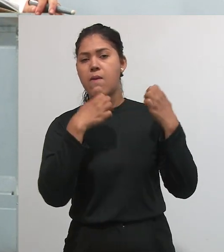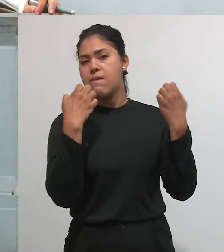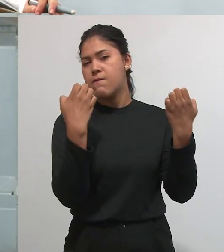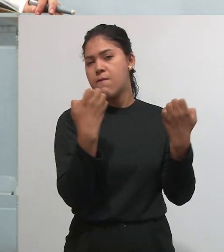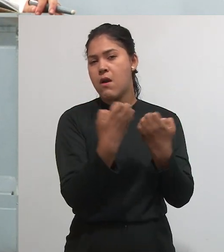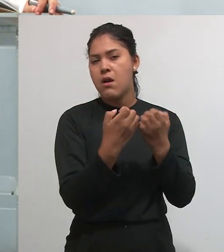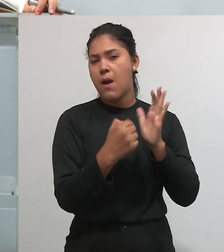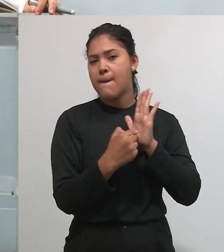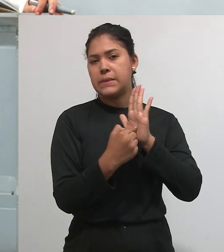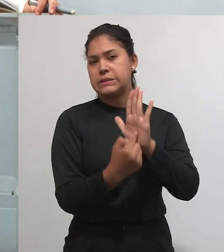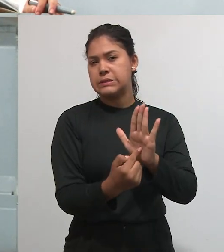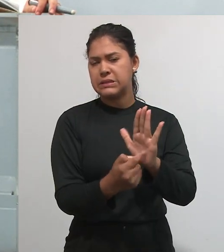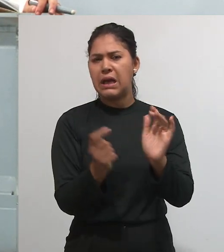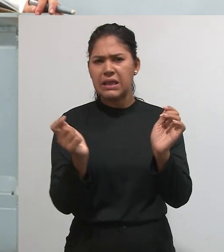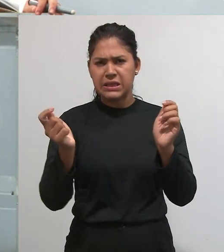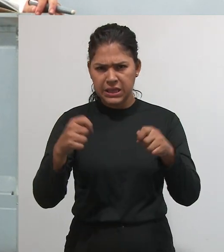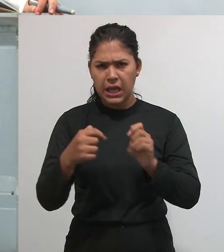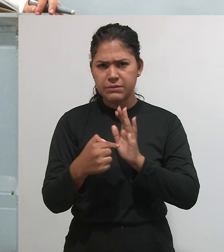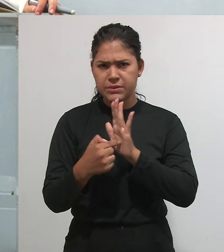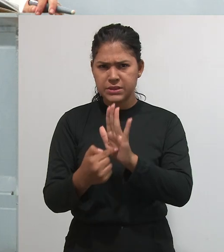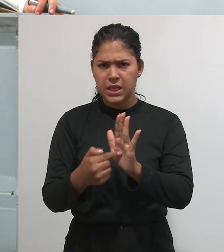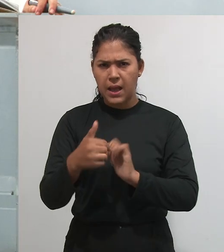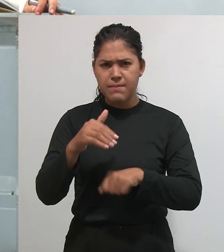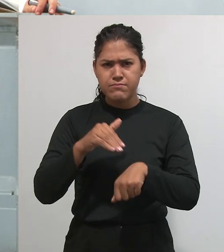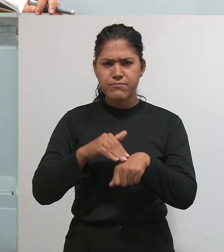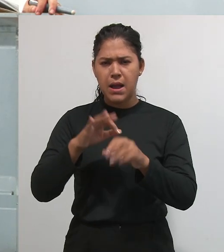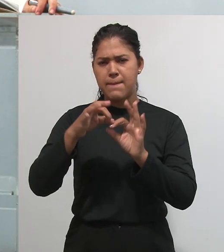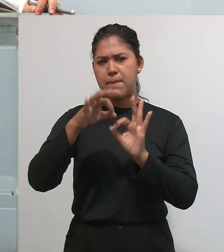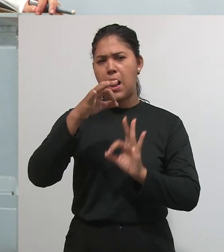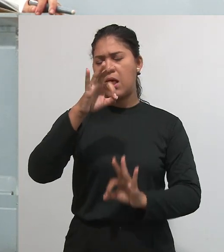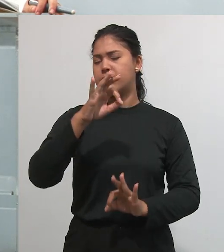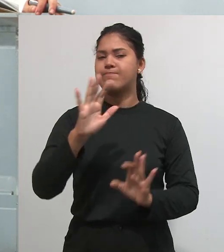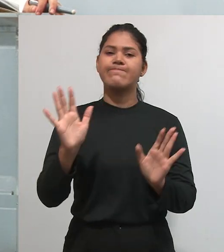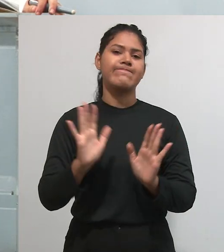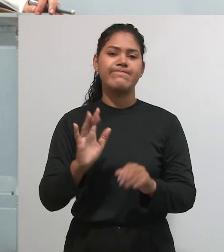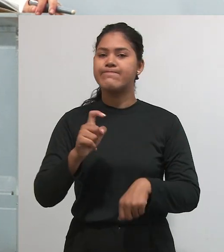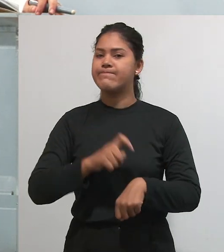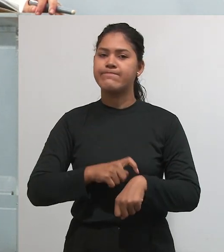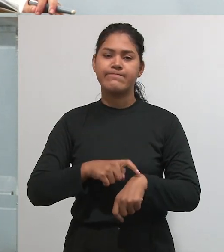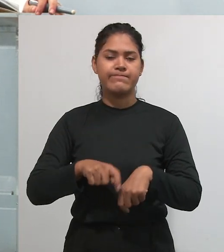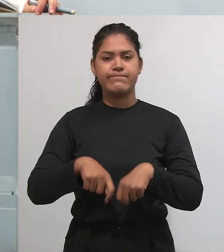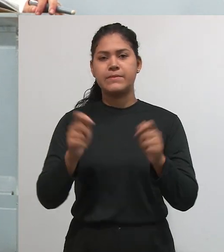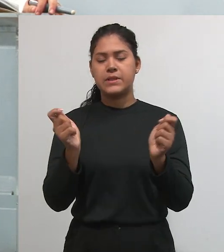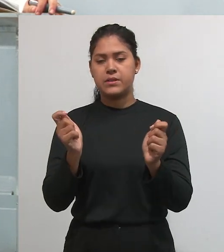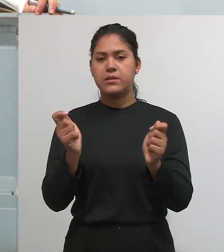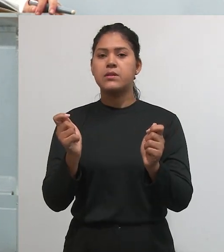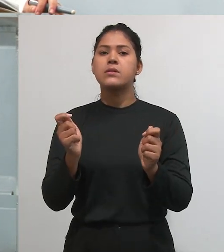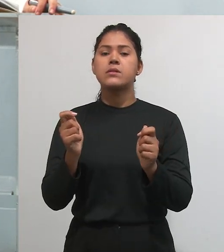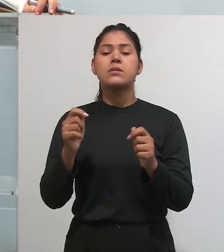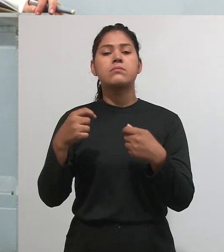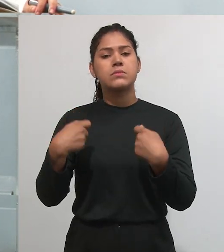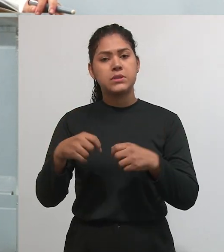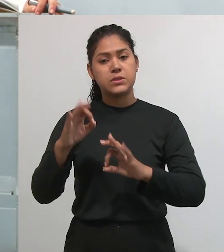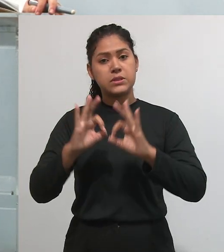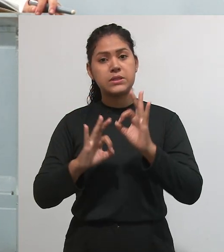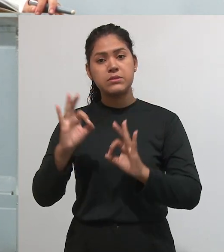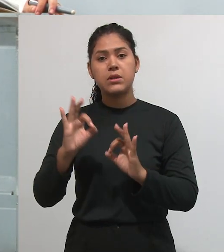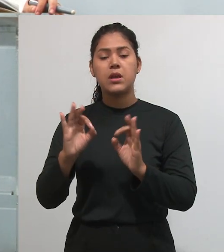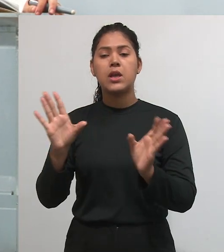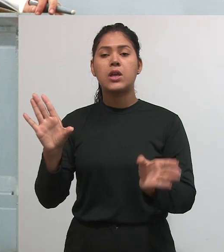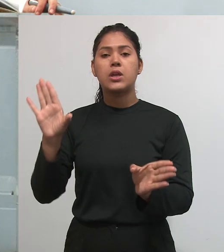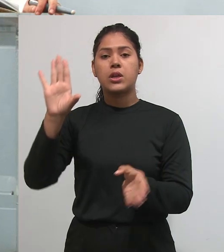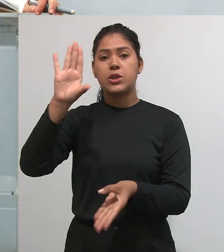para apresentar a minha dissertação, a minha tese completa para todo mundo. Então, nesses locais, aceita-se muito resumos